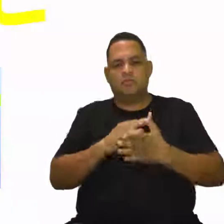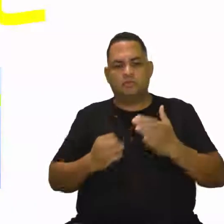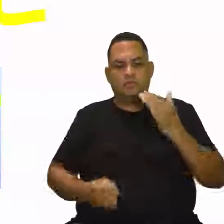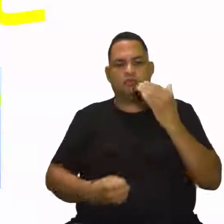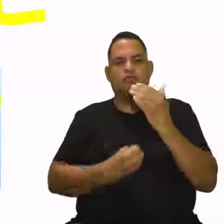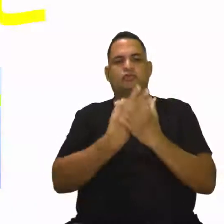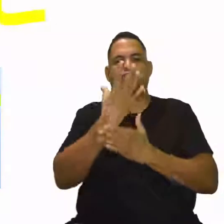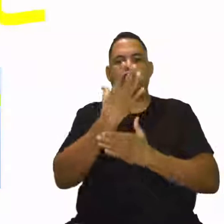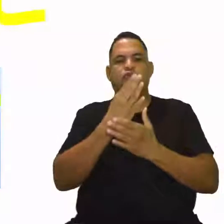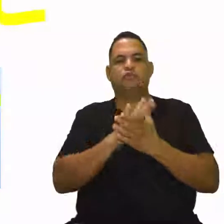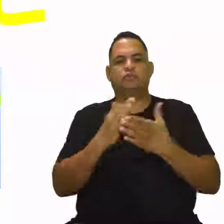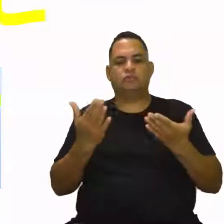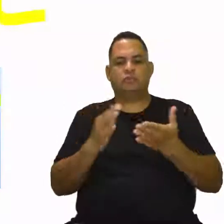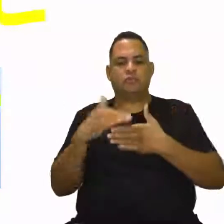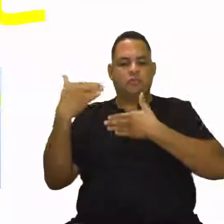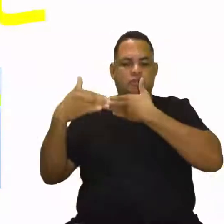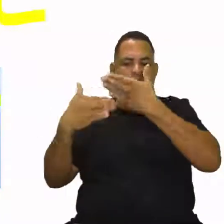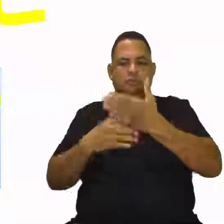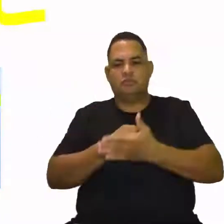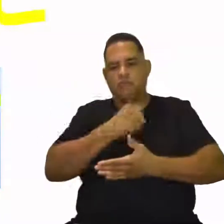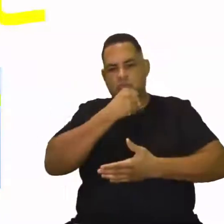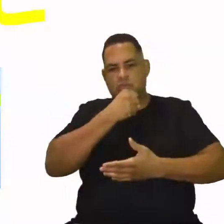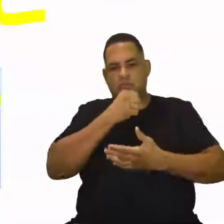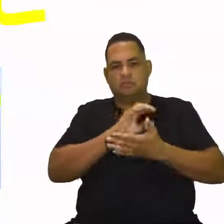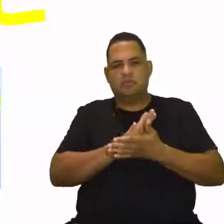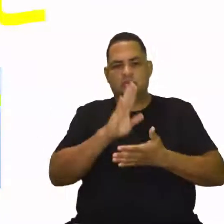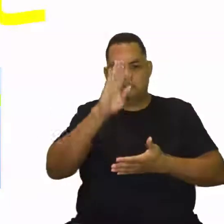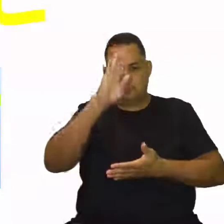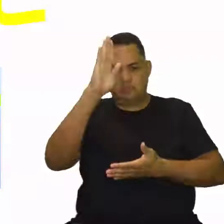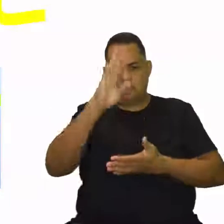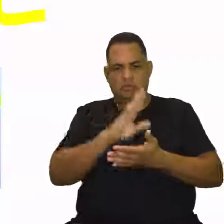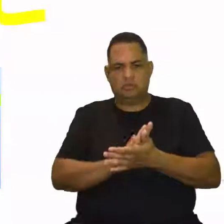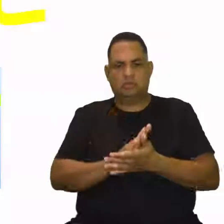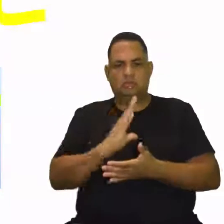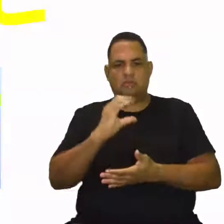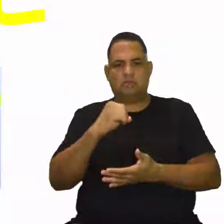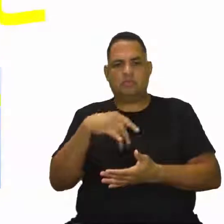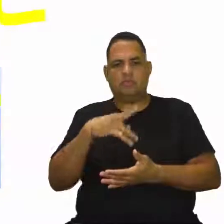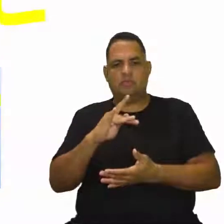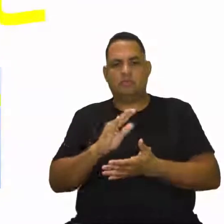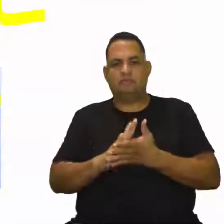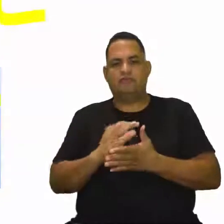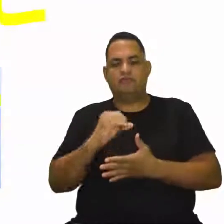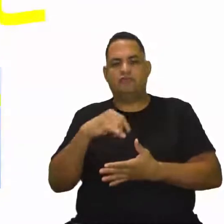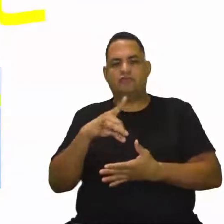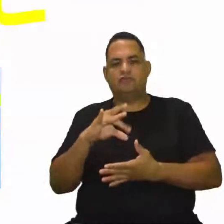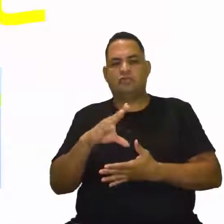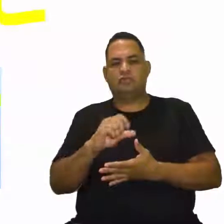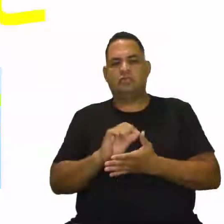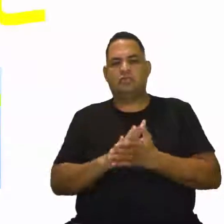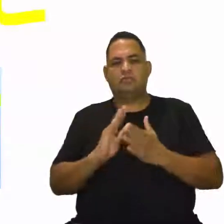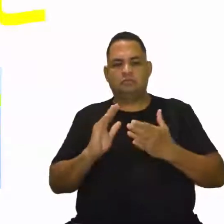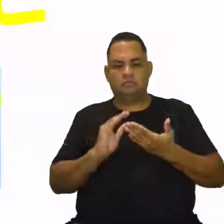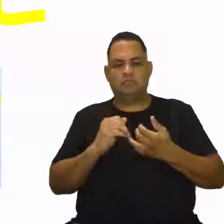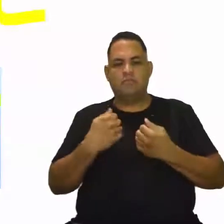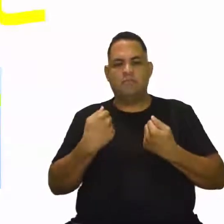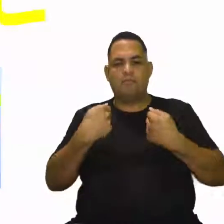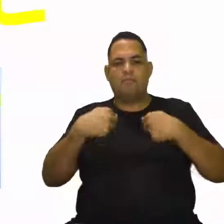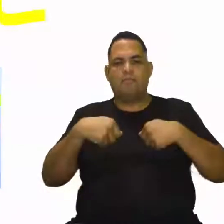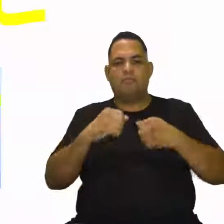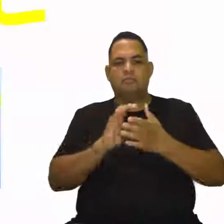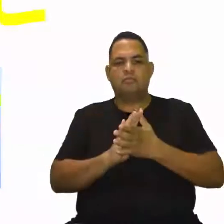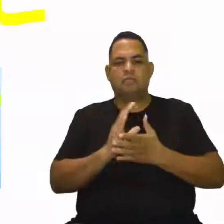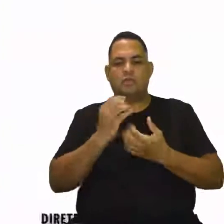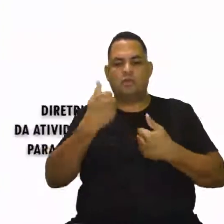aí, que advêm aí com envelhecimento. Principalmente aí relacionados aí à capacidade funcional, proporcionando aí mais